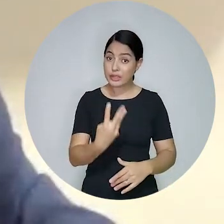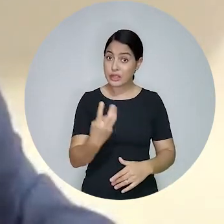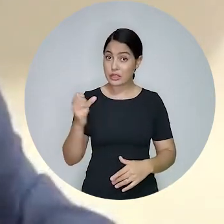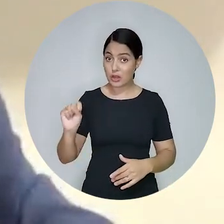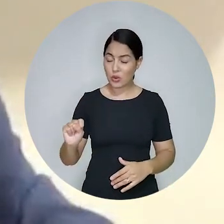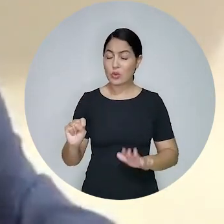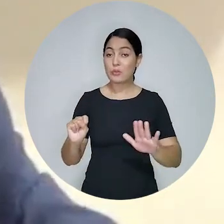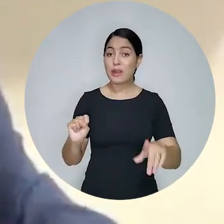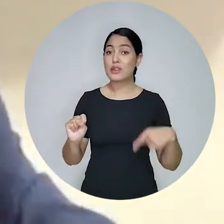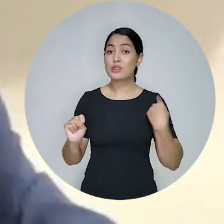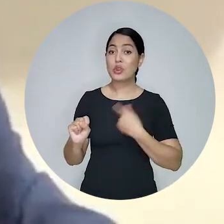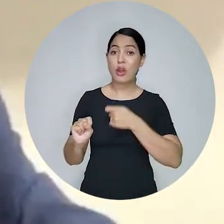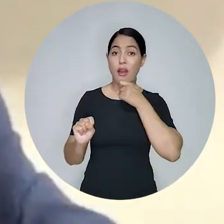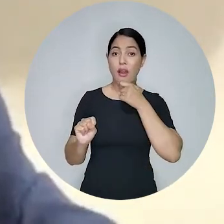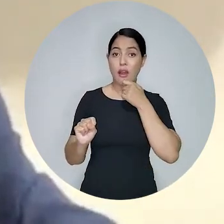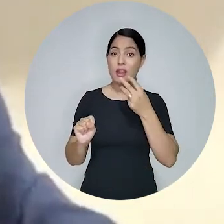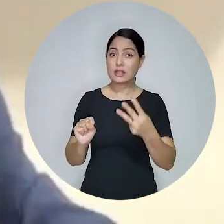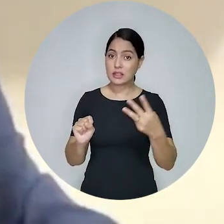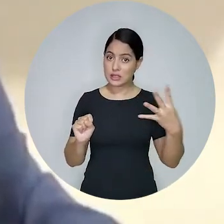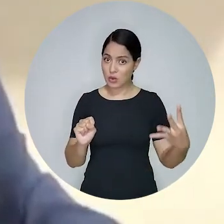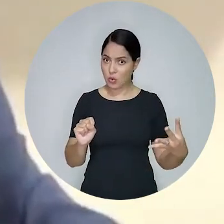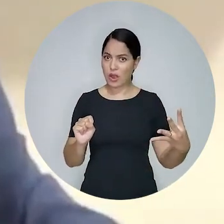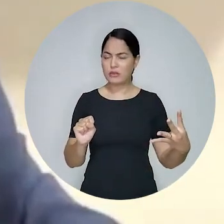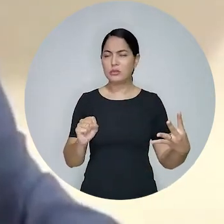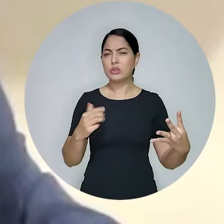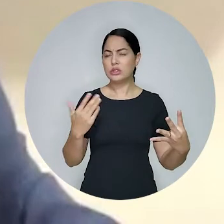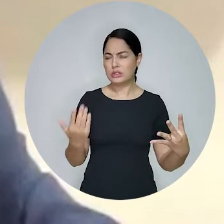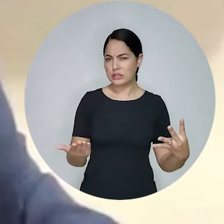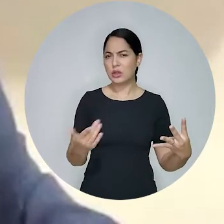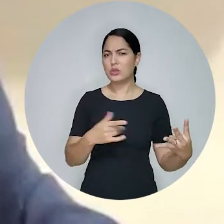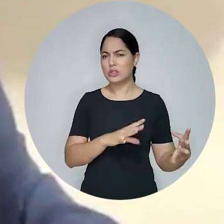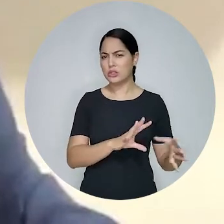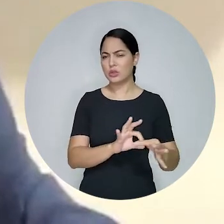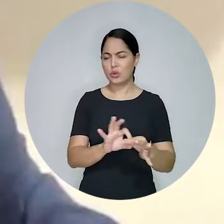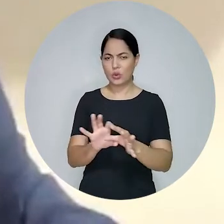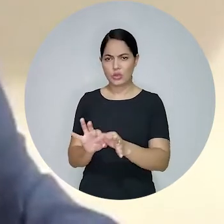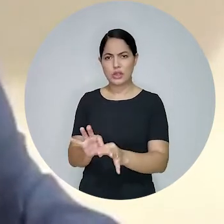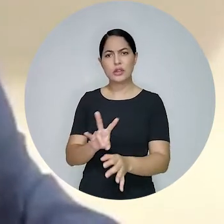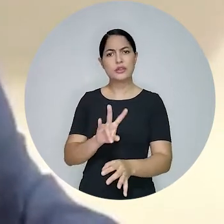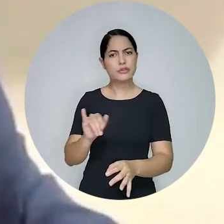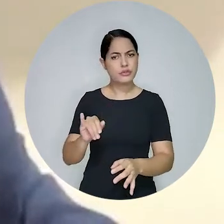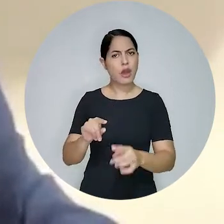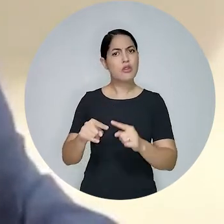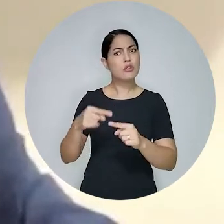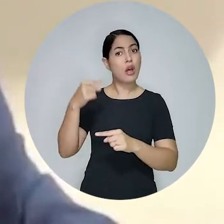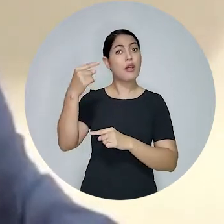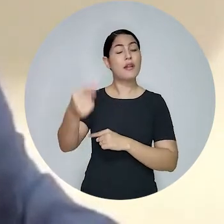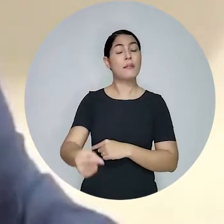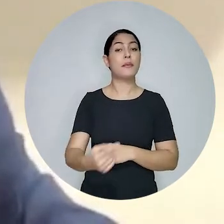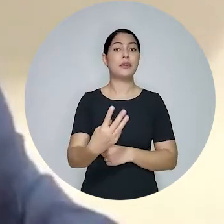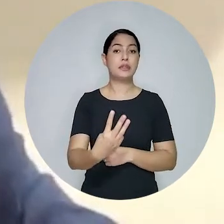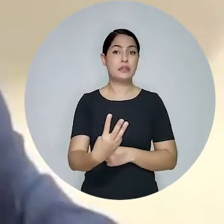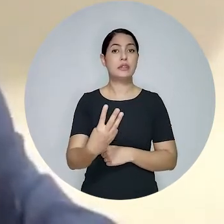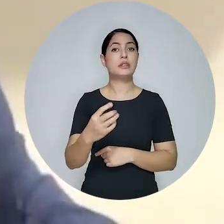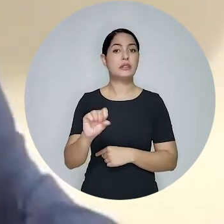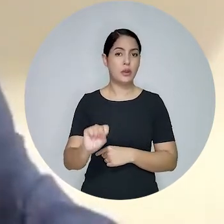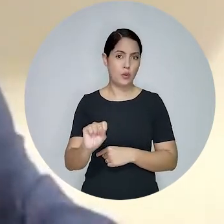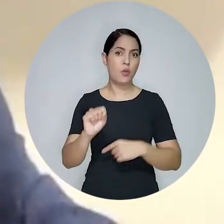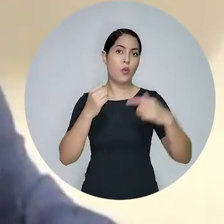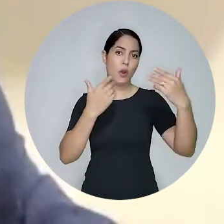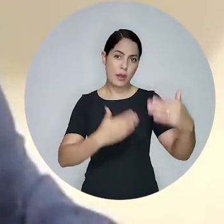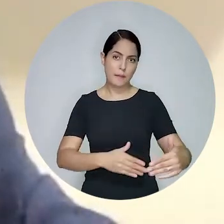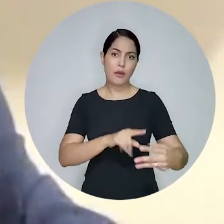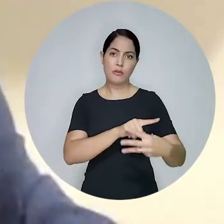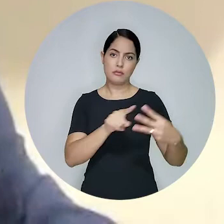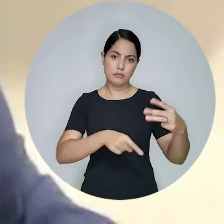38, vale fazer o registro aqui, estamos no exame 34, sendo a segunda avaliação,